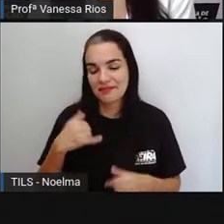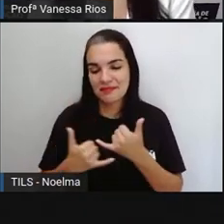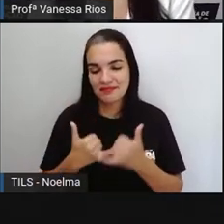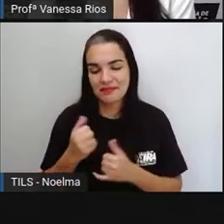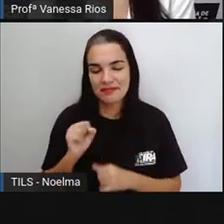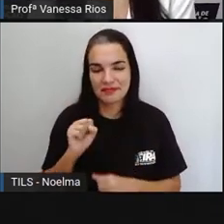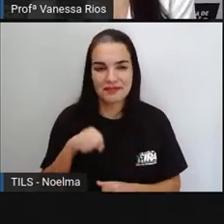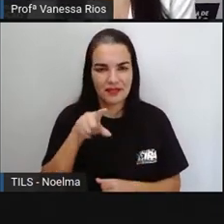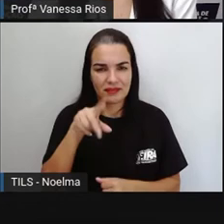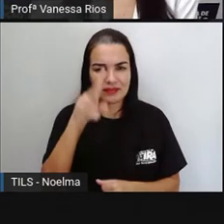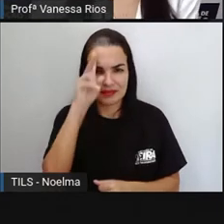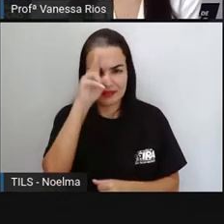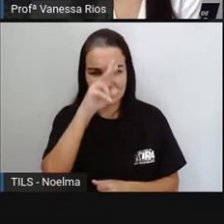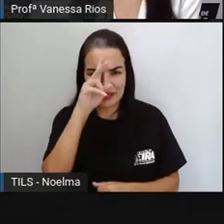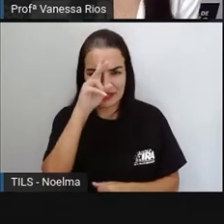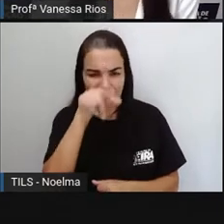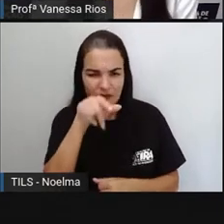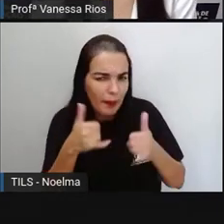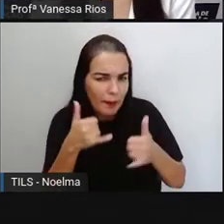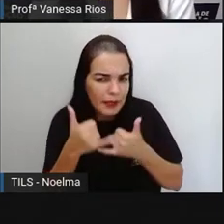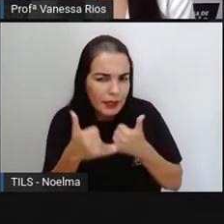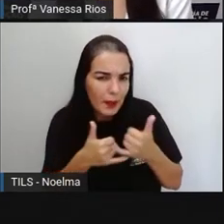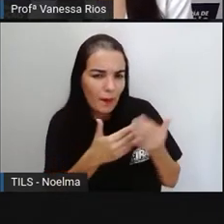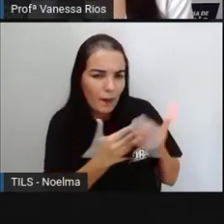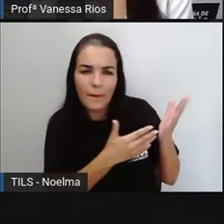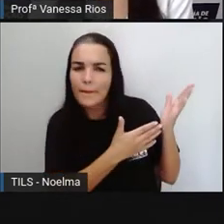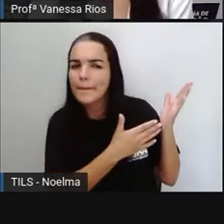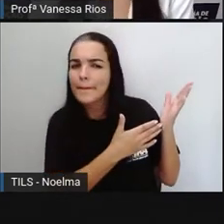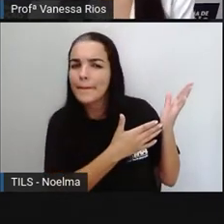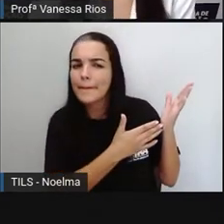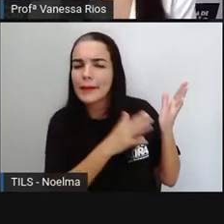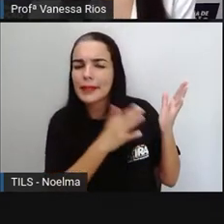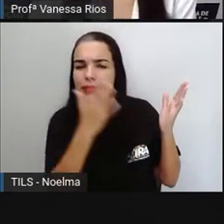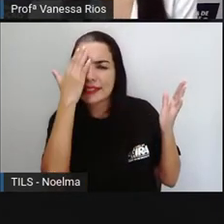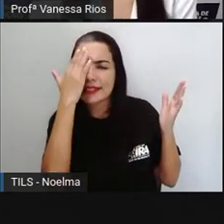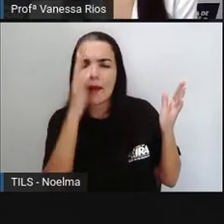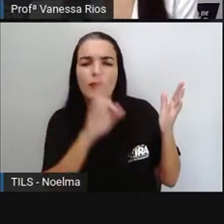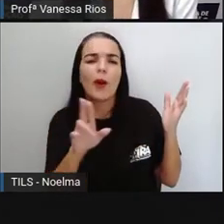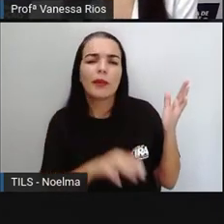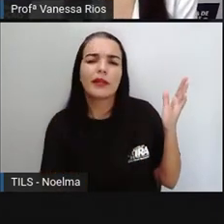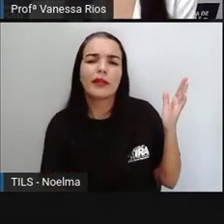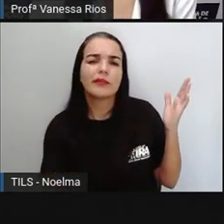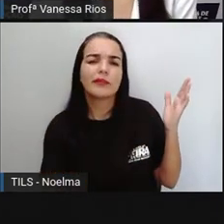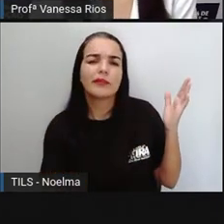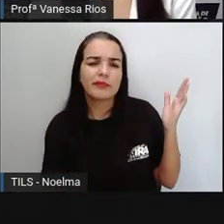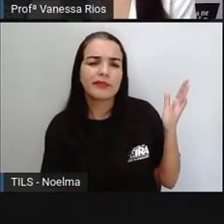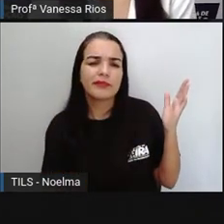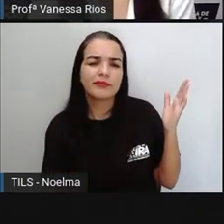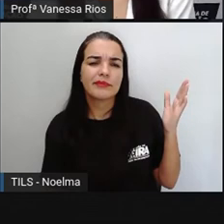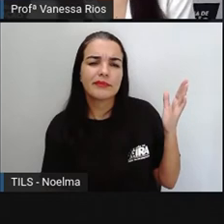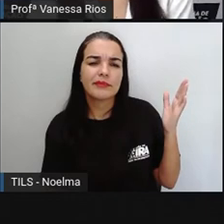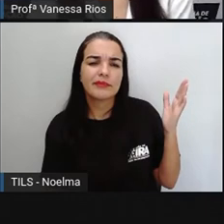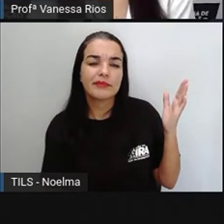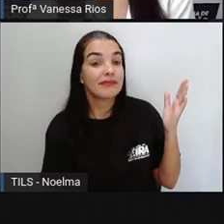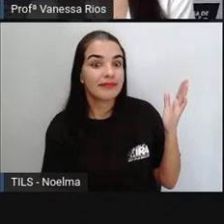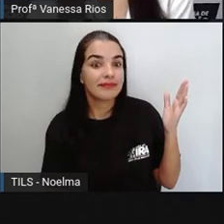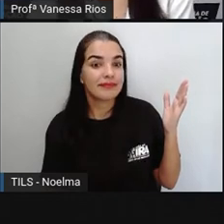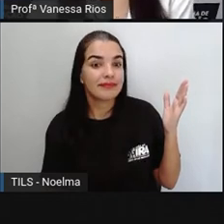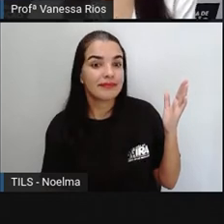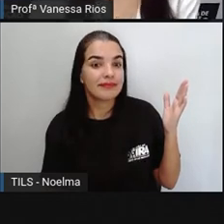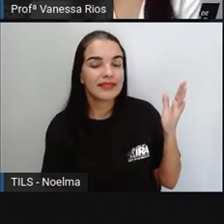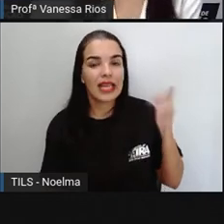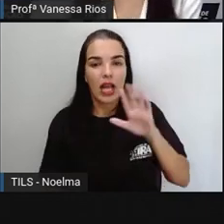lembra dessa brincadeira, já brincou, sabe como se chama. Lembrando aí que as brincadeiras, elas podem sofrer alterações